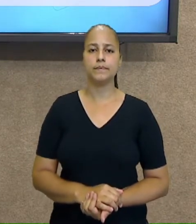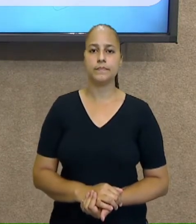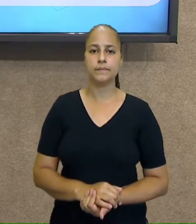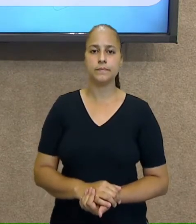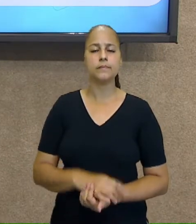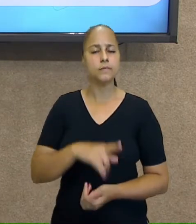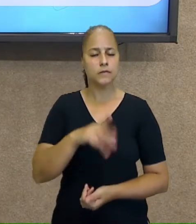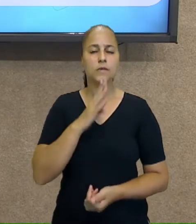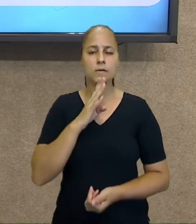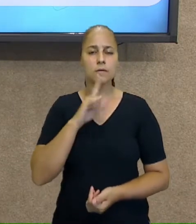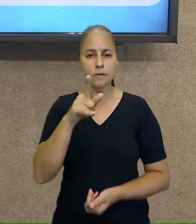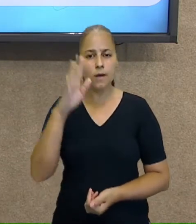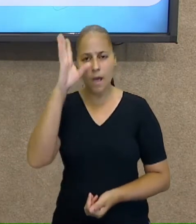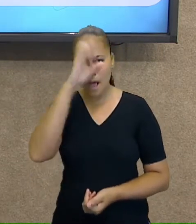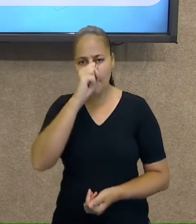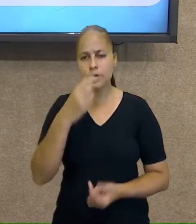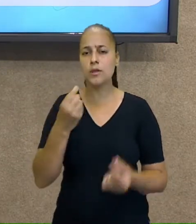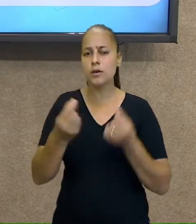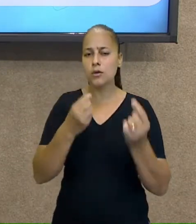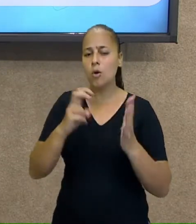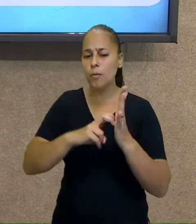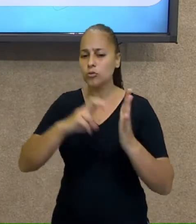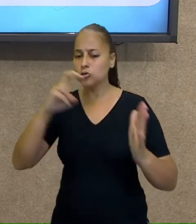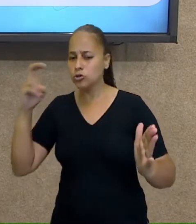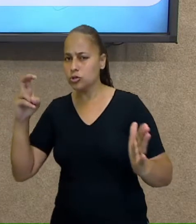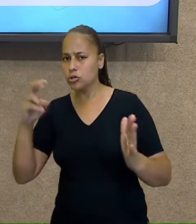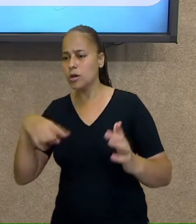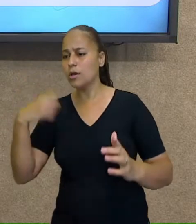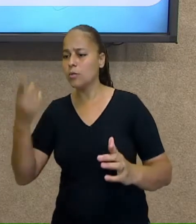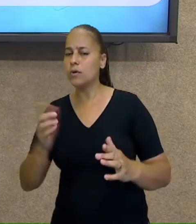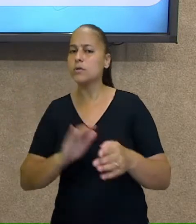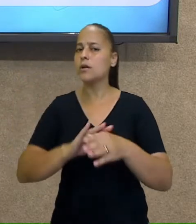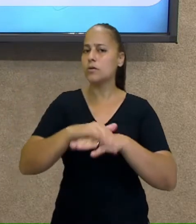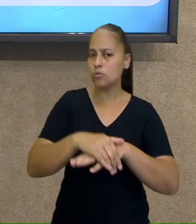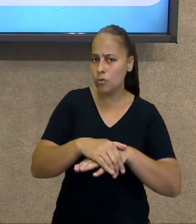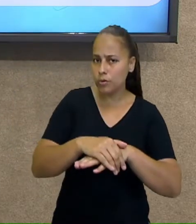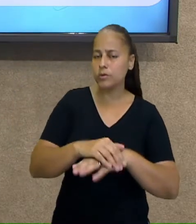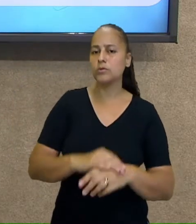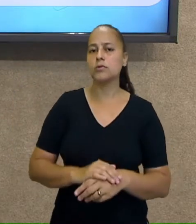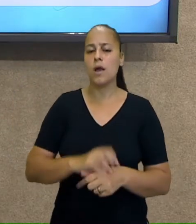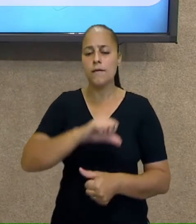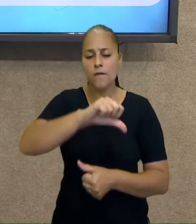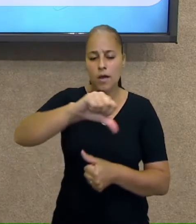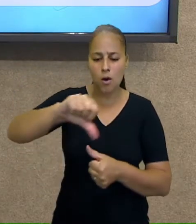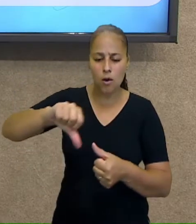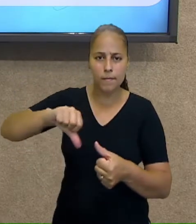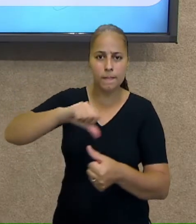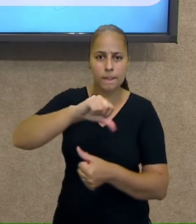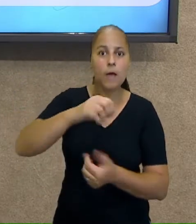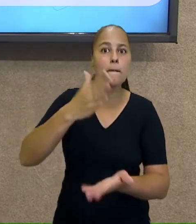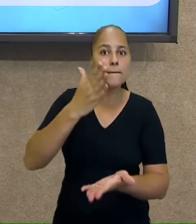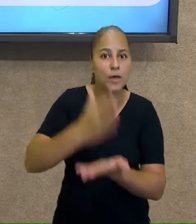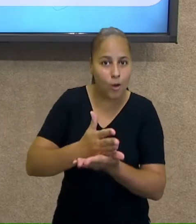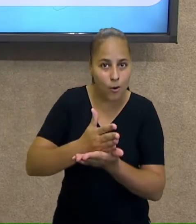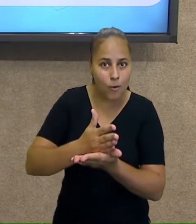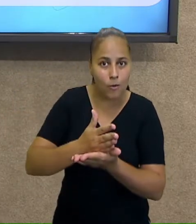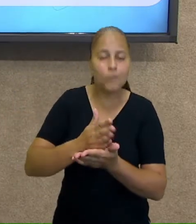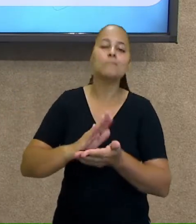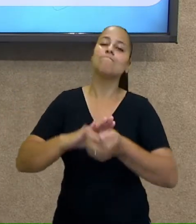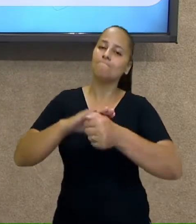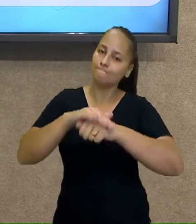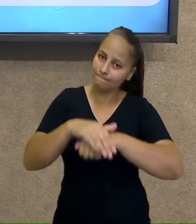Então, é a parte do dia. Quando ela terminar de girar, já vai ser o quê?